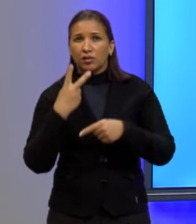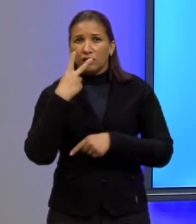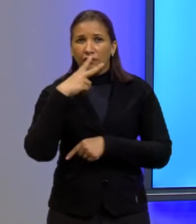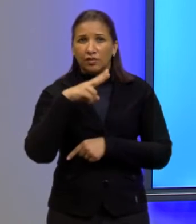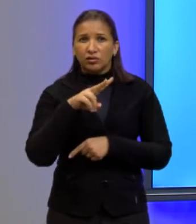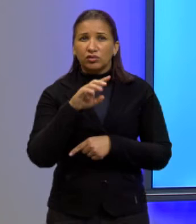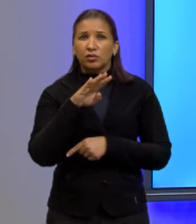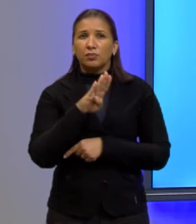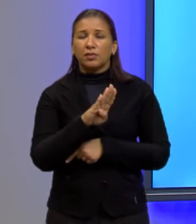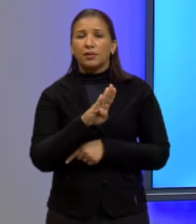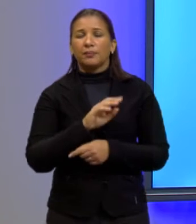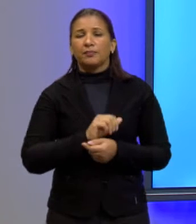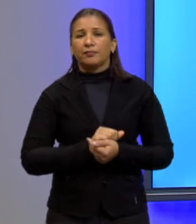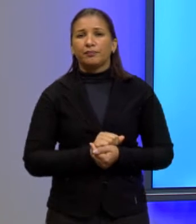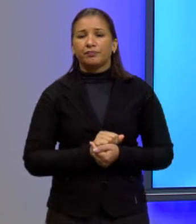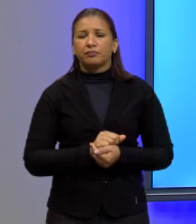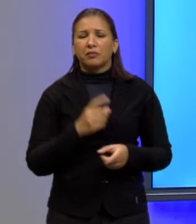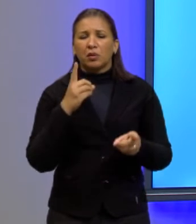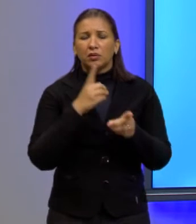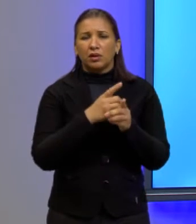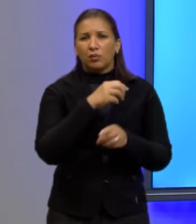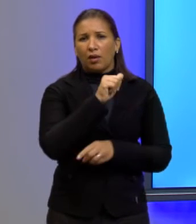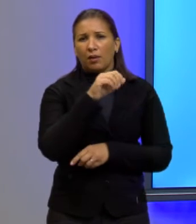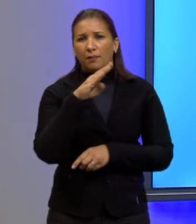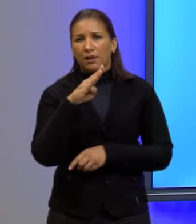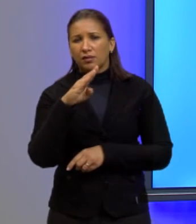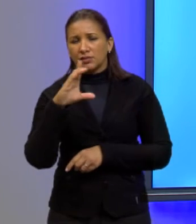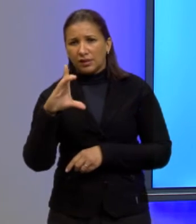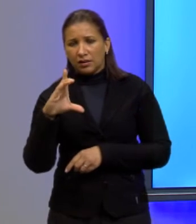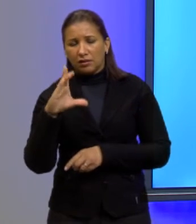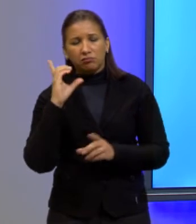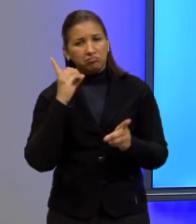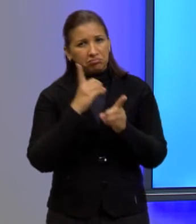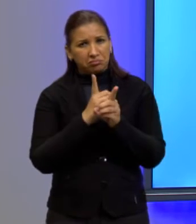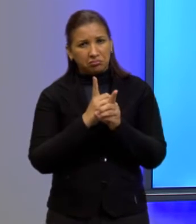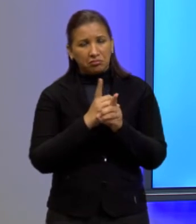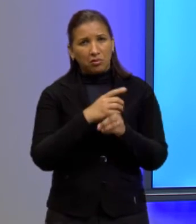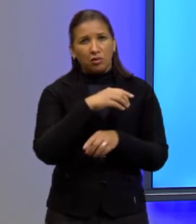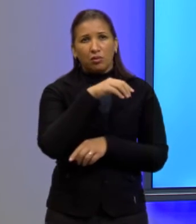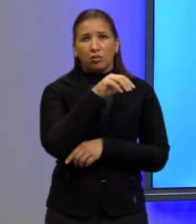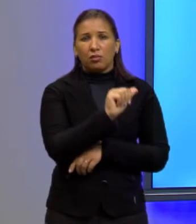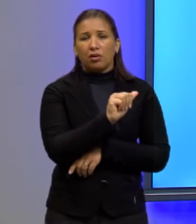bom achei então o A o B e o C o A